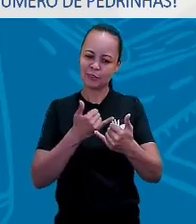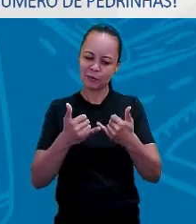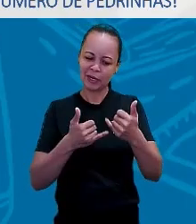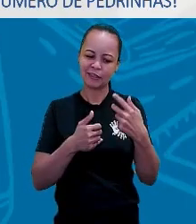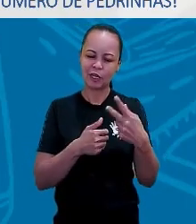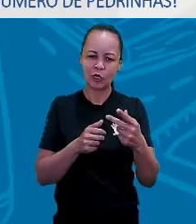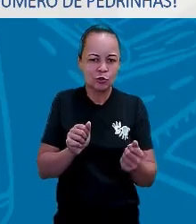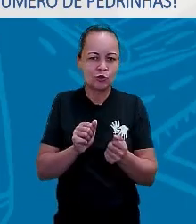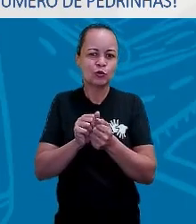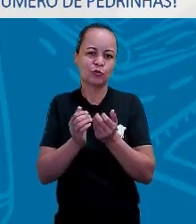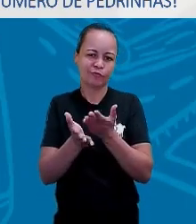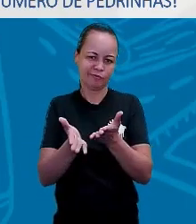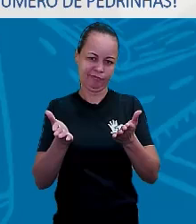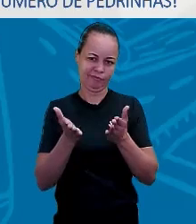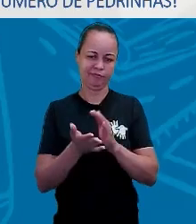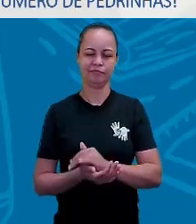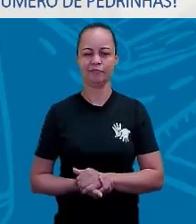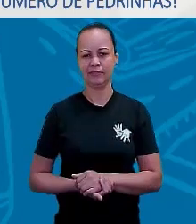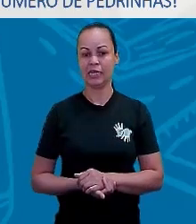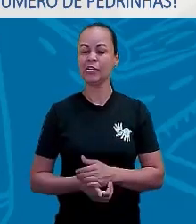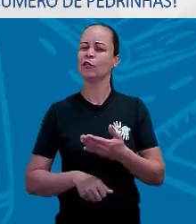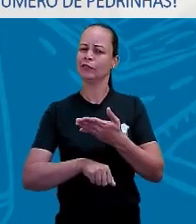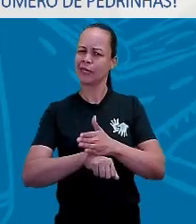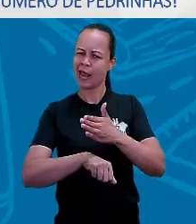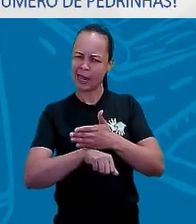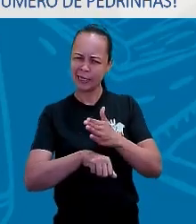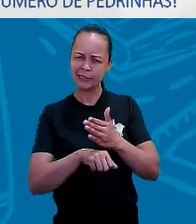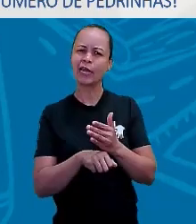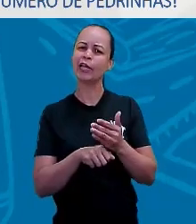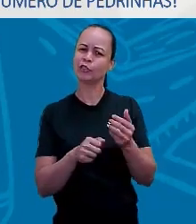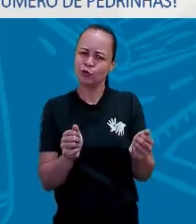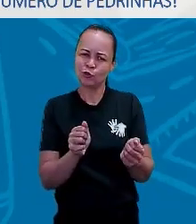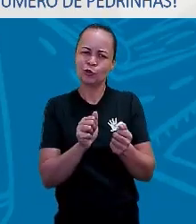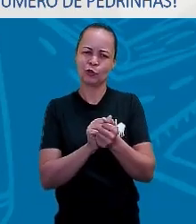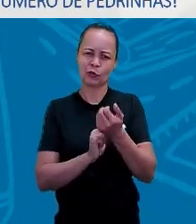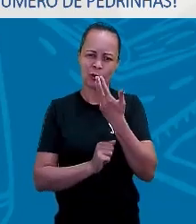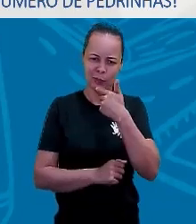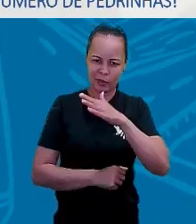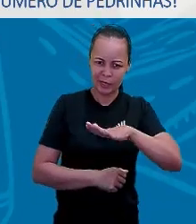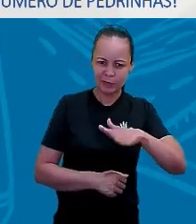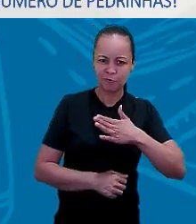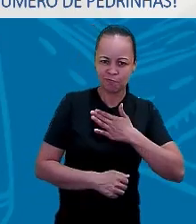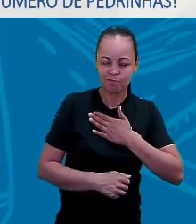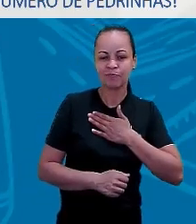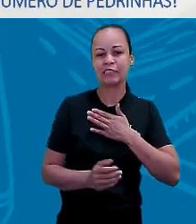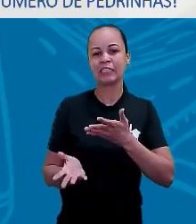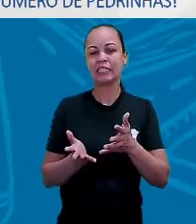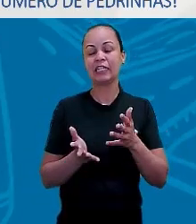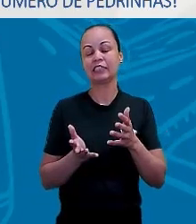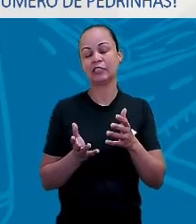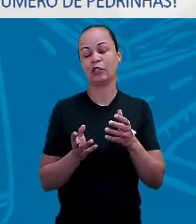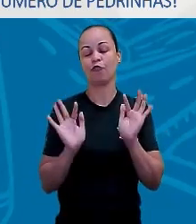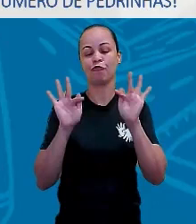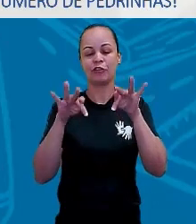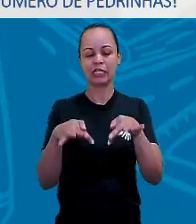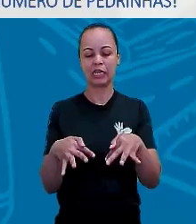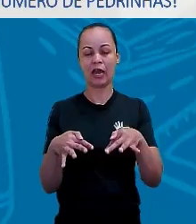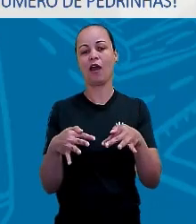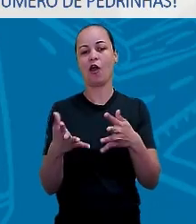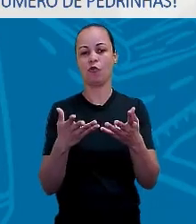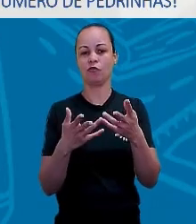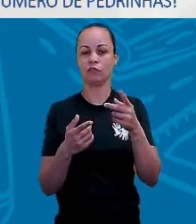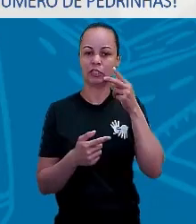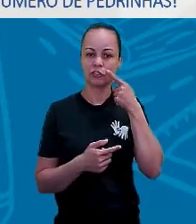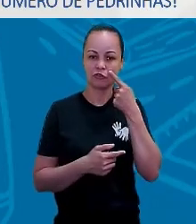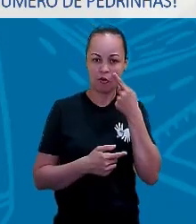vocês. E eu já treinei com as minhas crianças. Vocês vão ver no finalzinho do